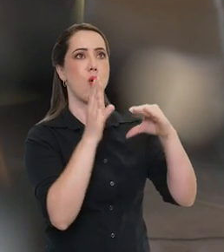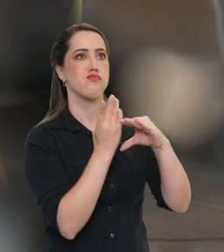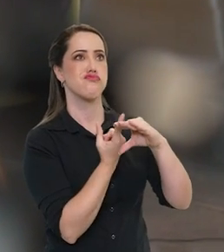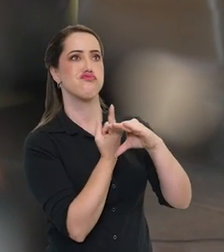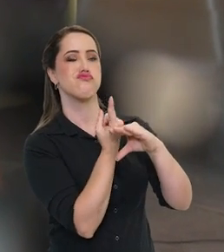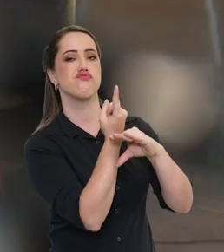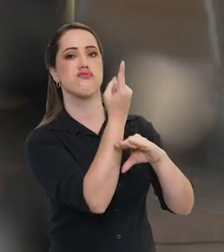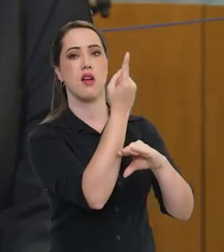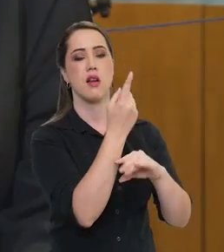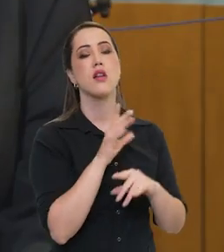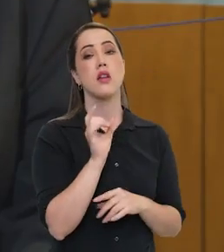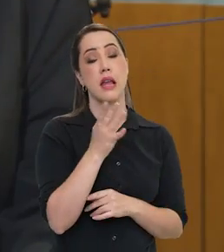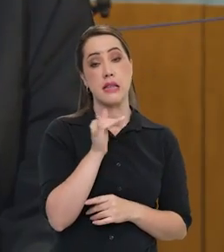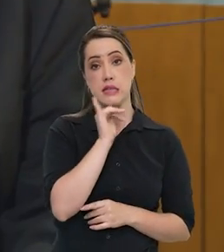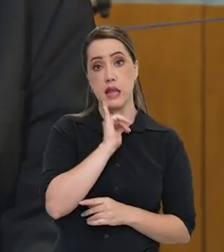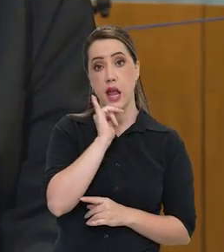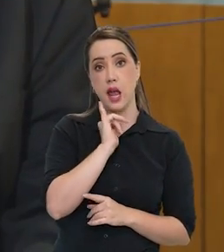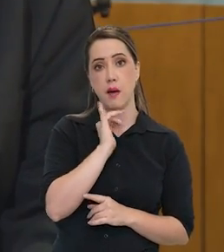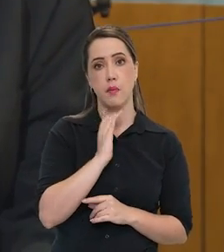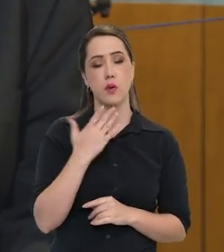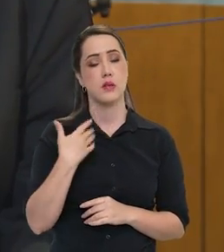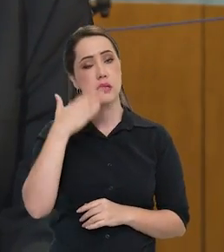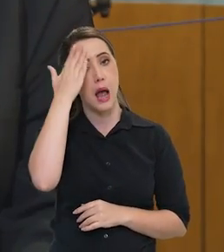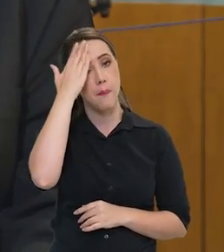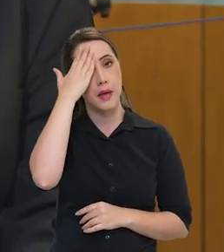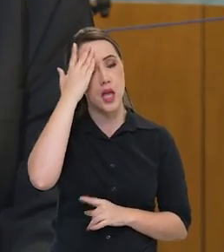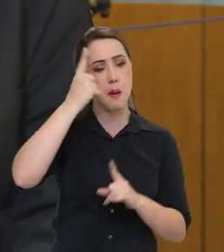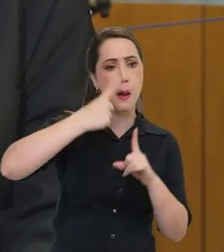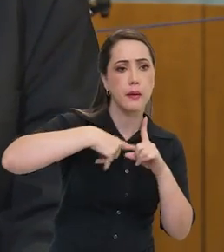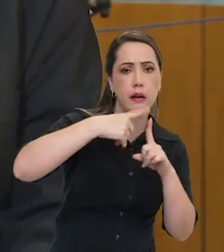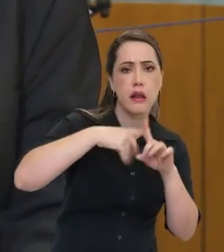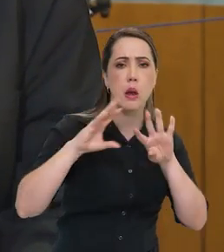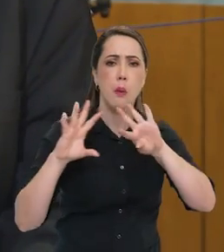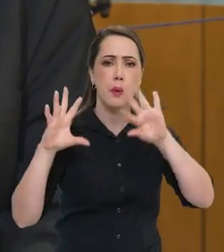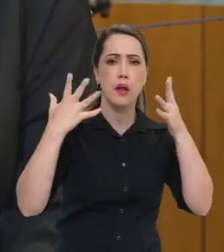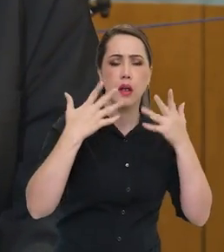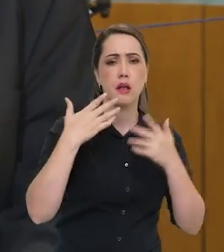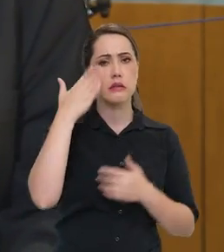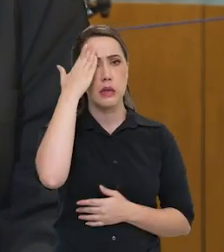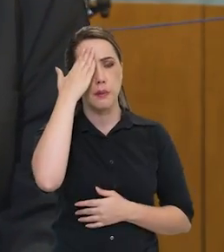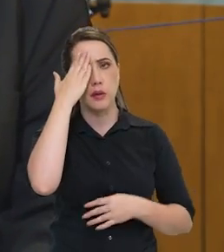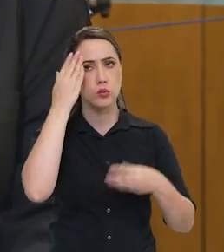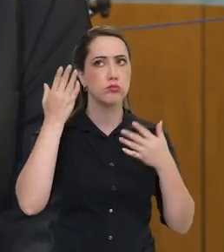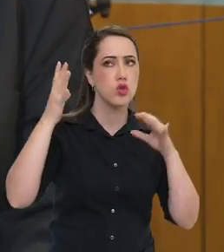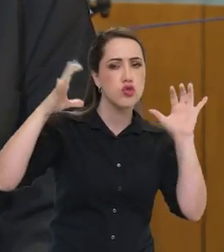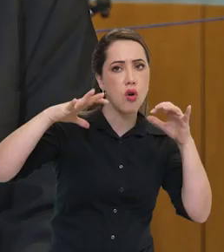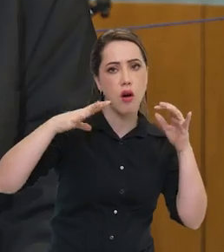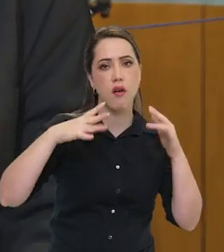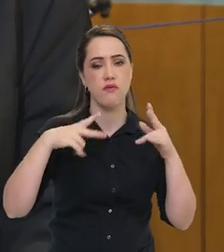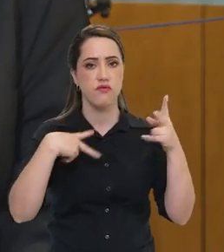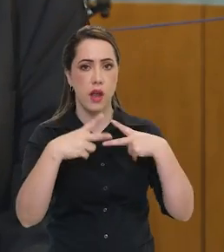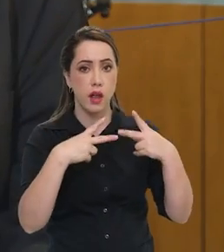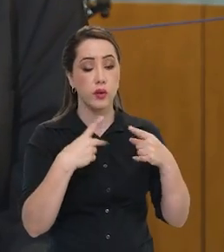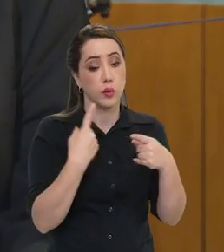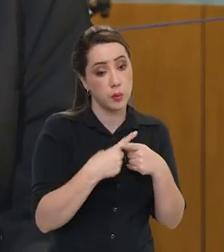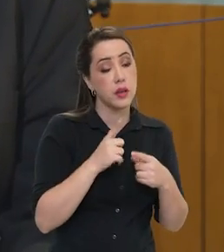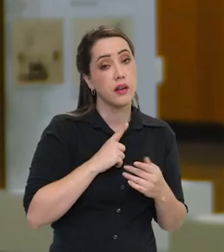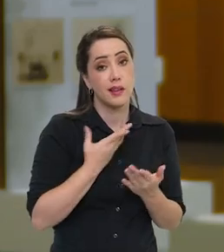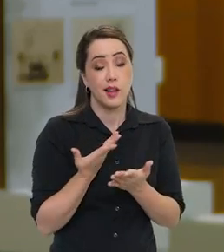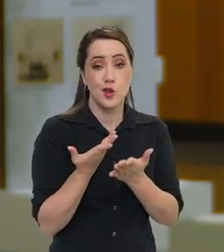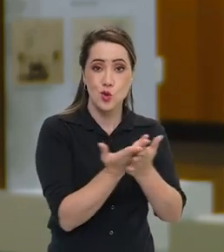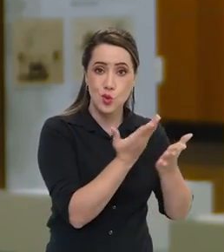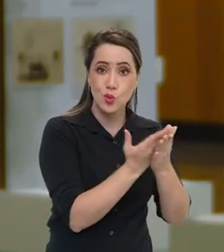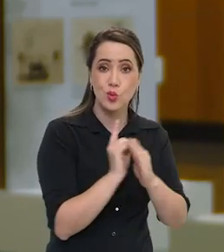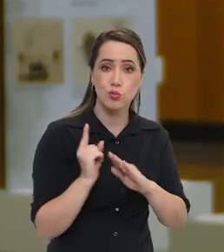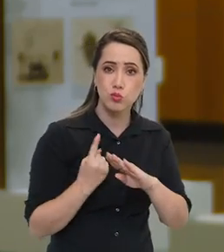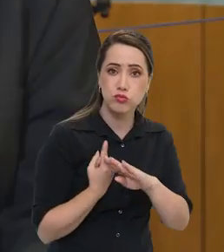Você só tem meteorologia com as precisões que a gente tem, as programações que a gente tem, as previsões de tempo que a gente tem, porque existe programa